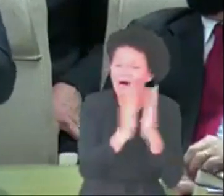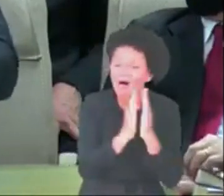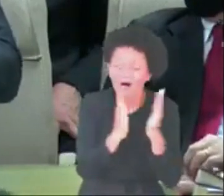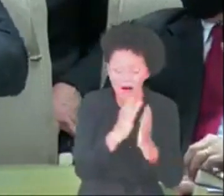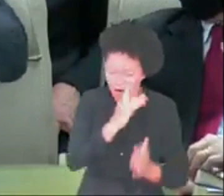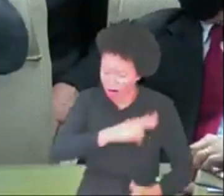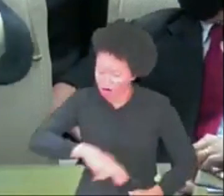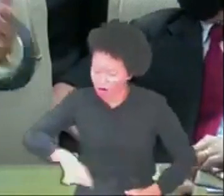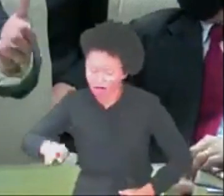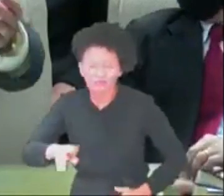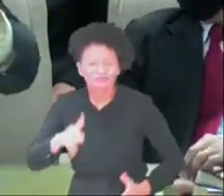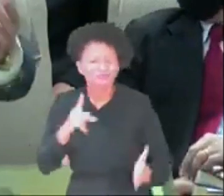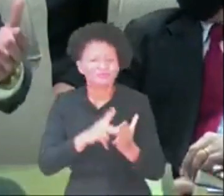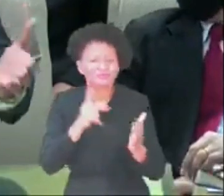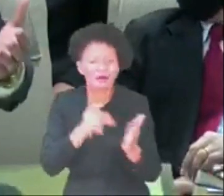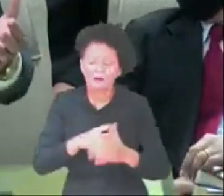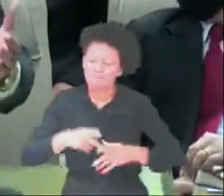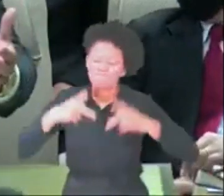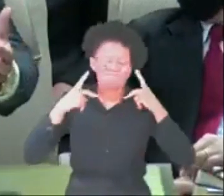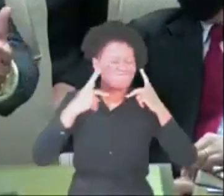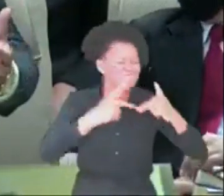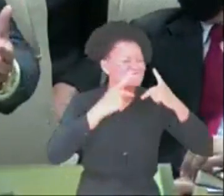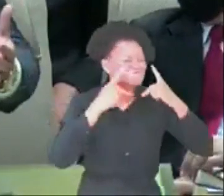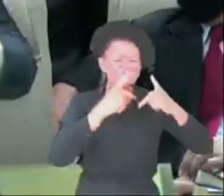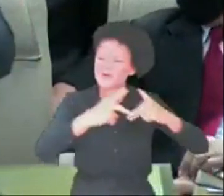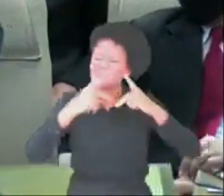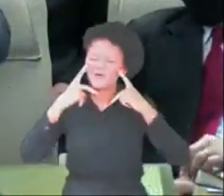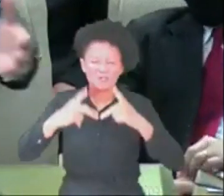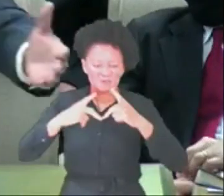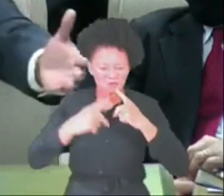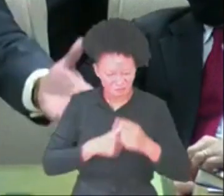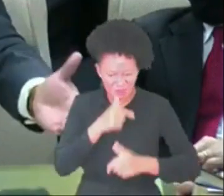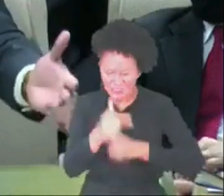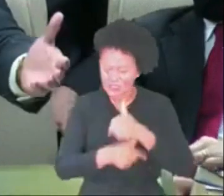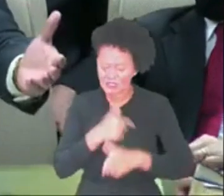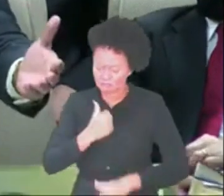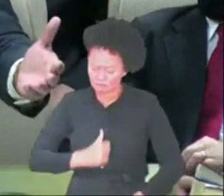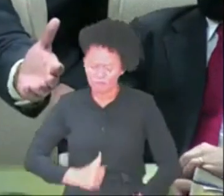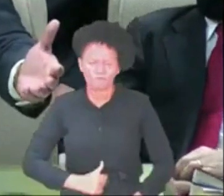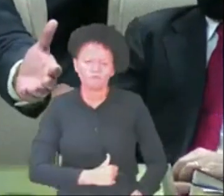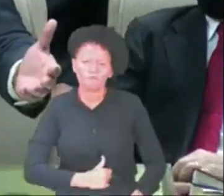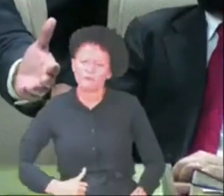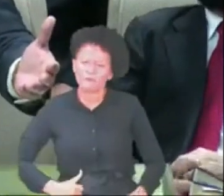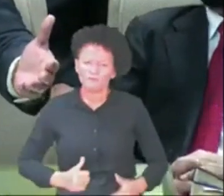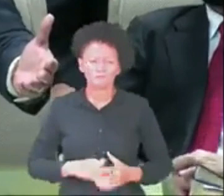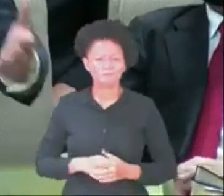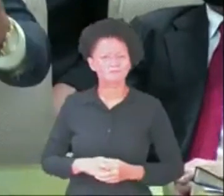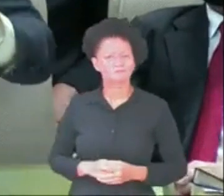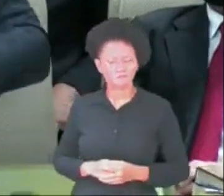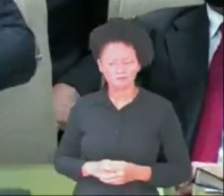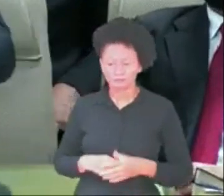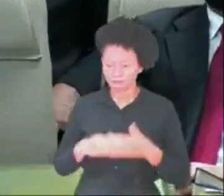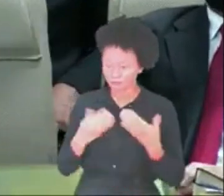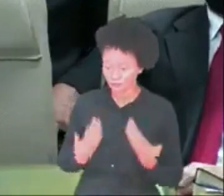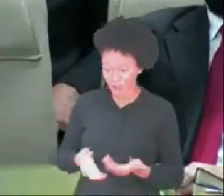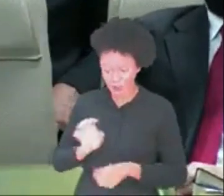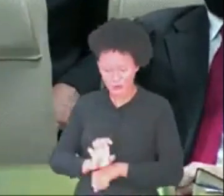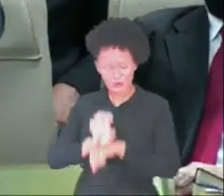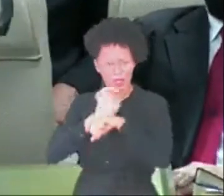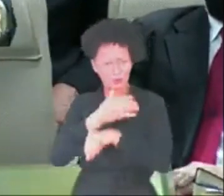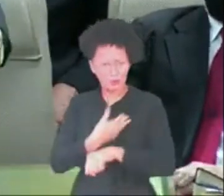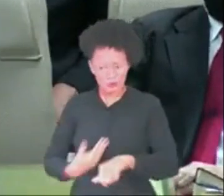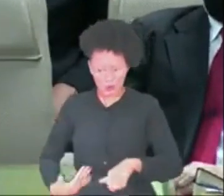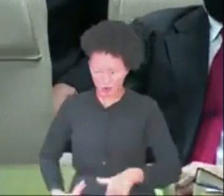verdadeira trabalha com pregação, trabalha com jejum, e o estado tem o